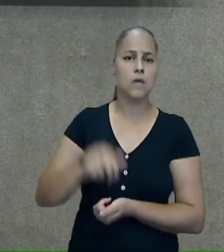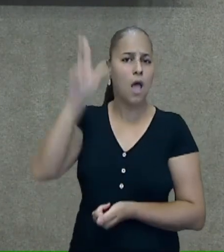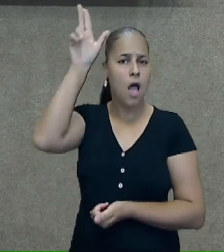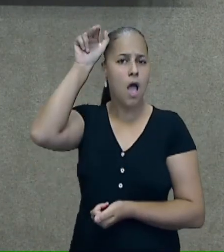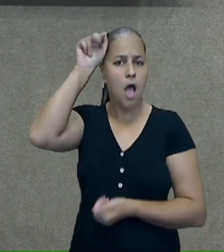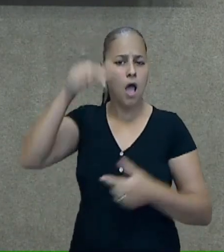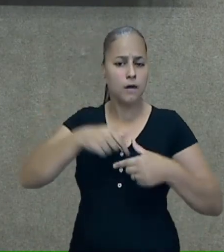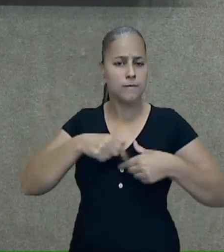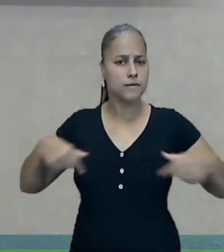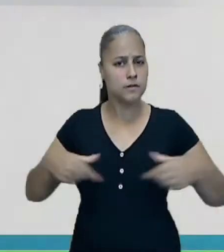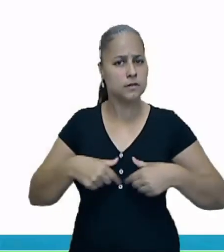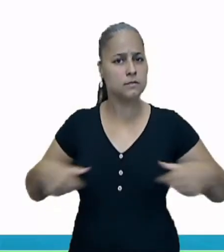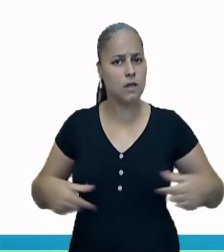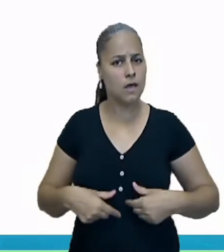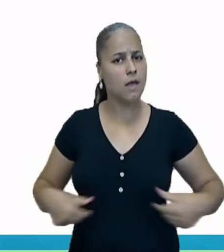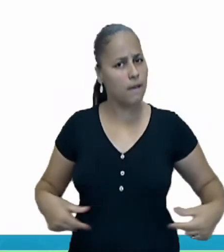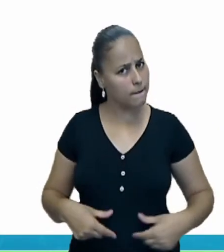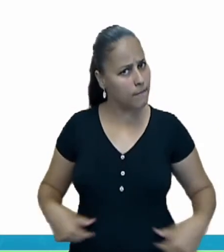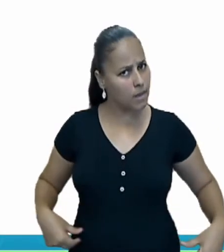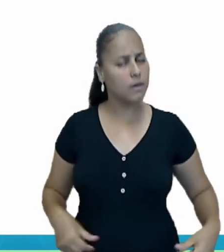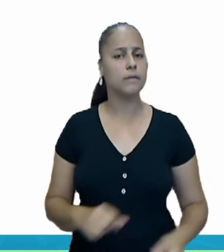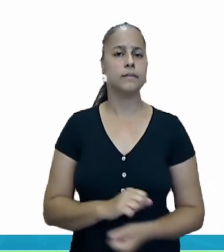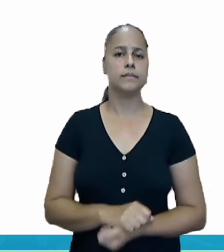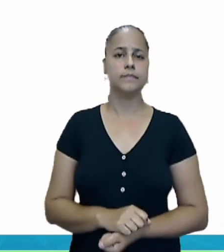muito bem. Então, vamos lá.